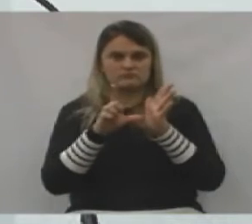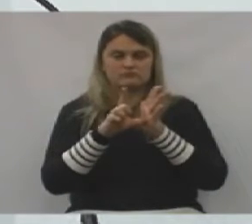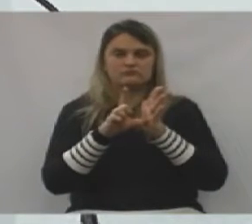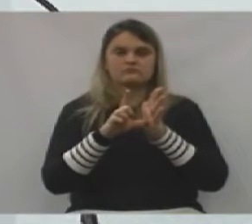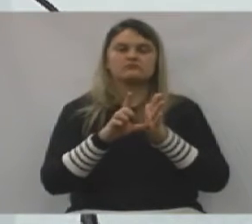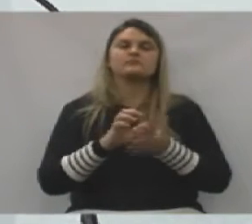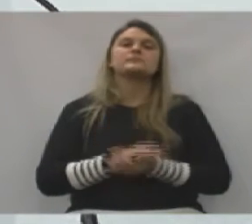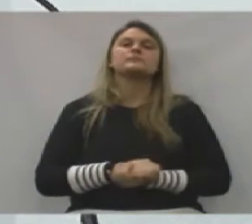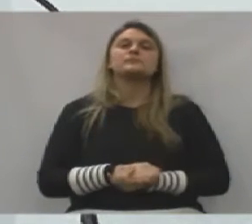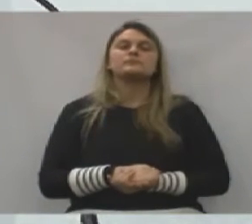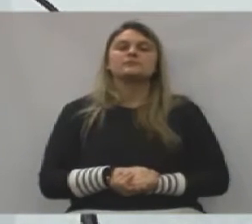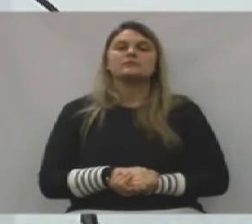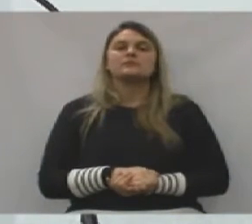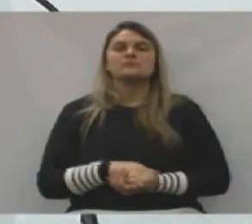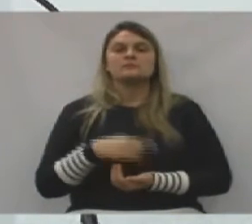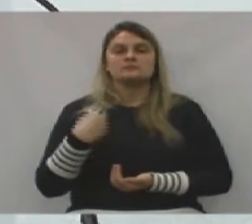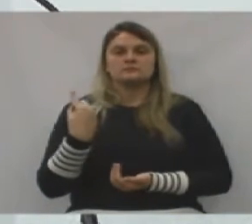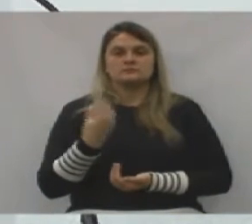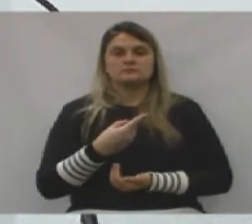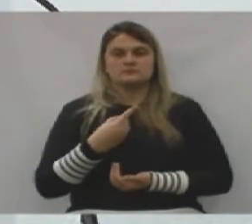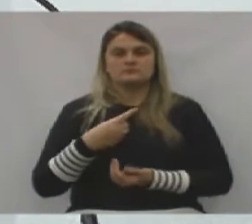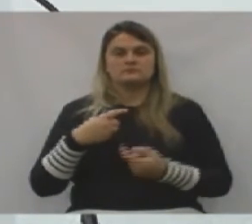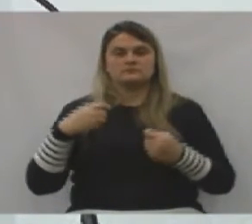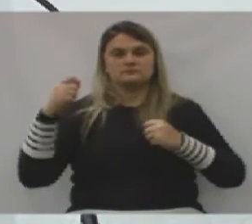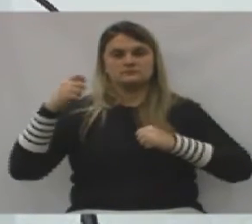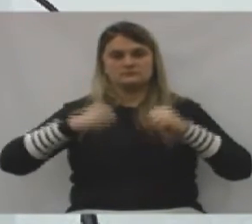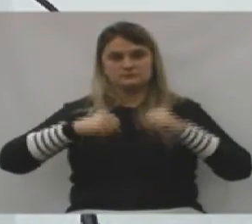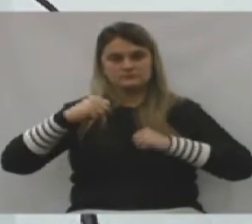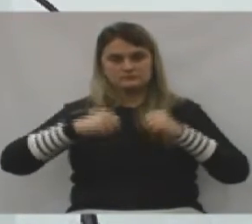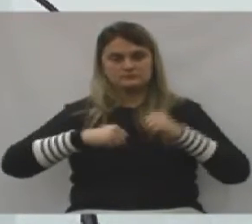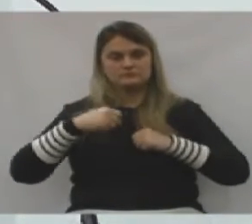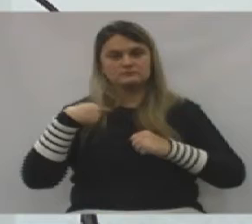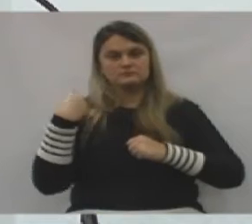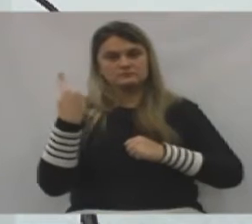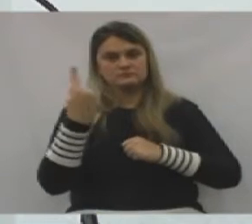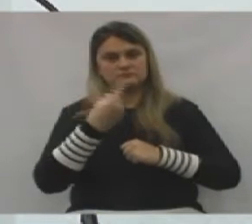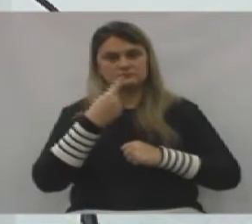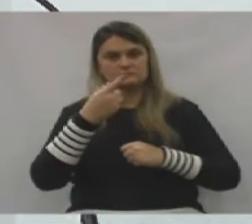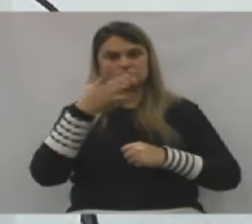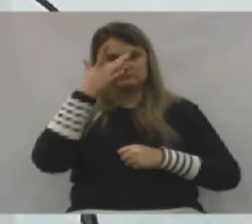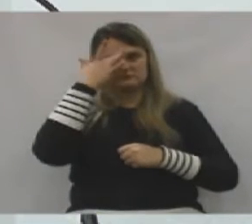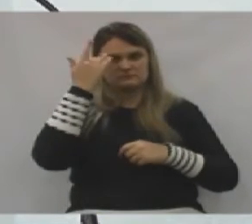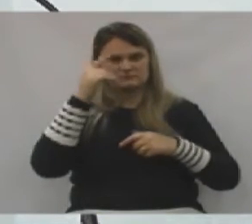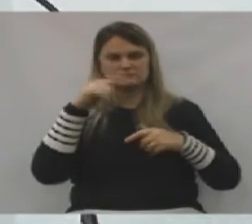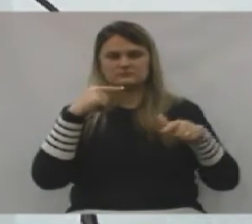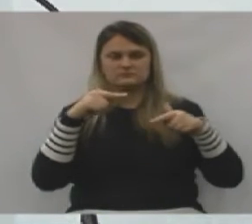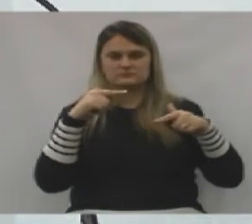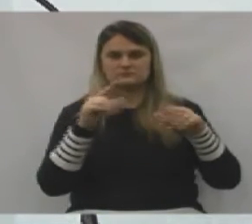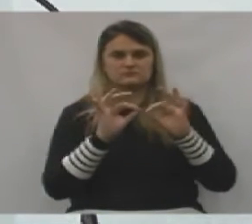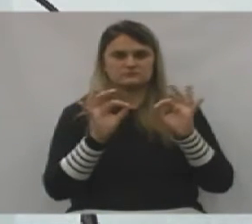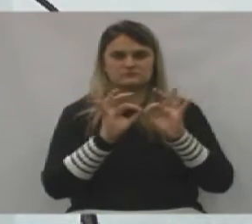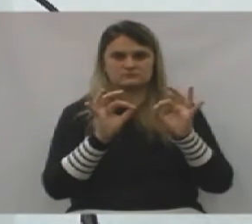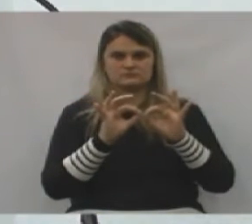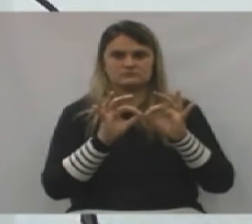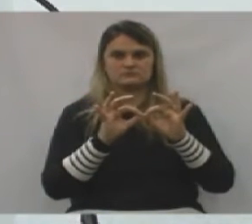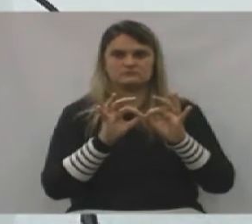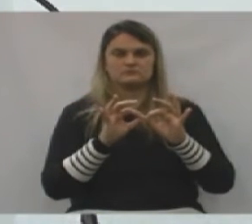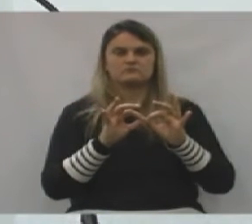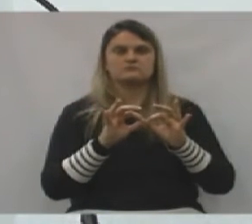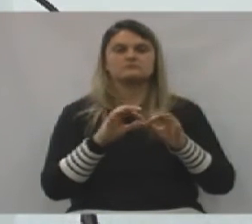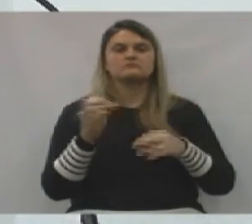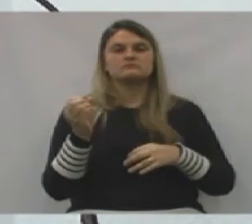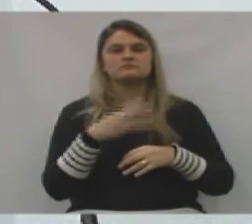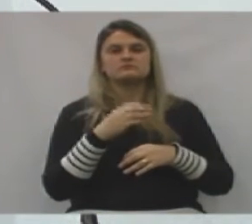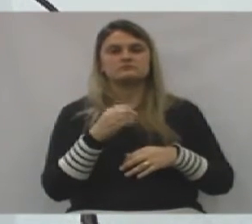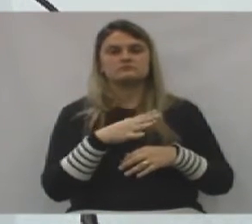os nossos comerciantes, para os nossos industriais, para os nossos prestadores de serviço, para as